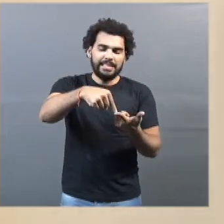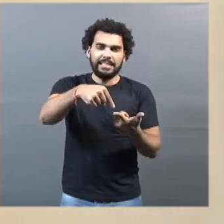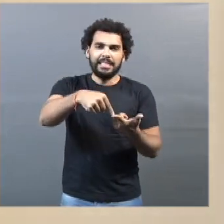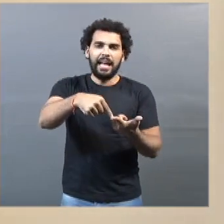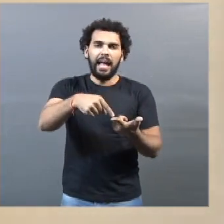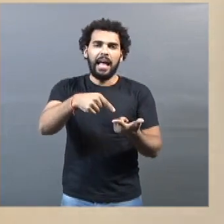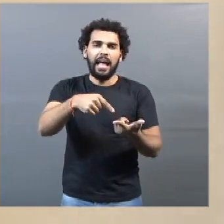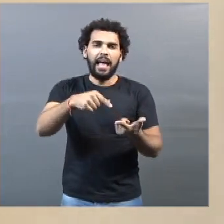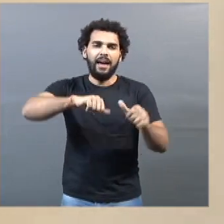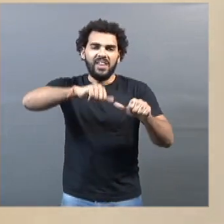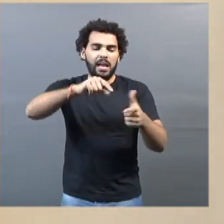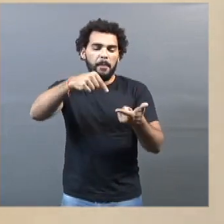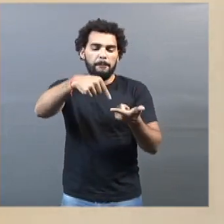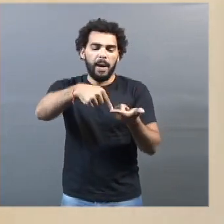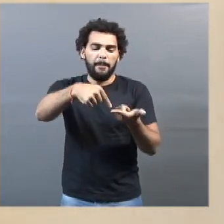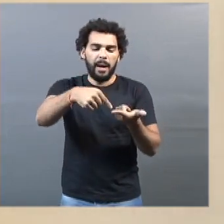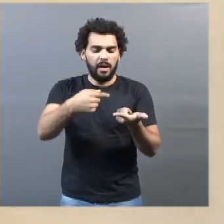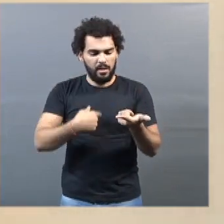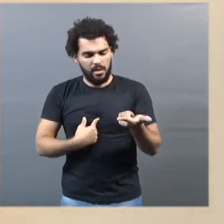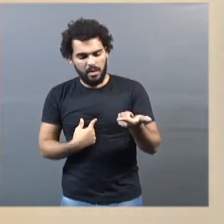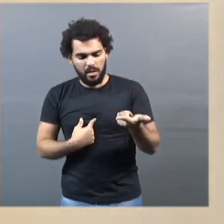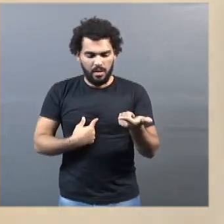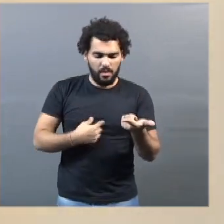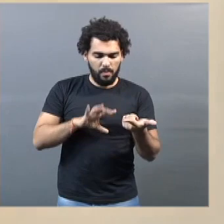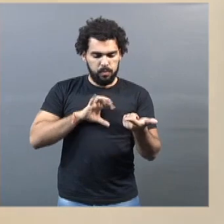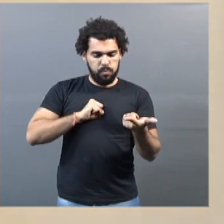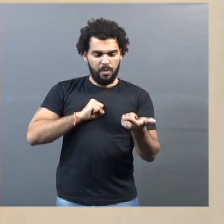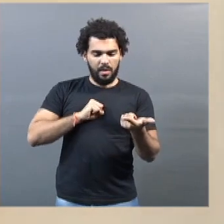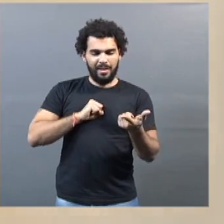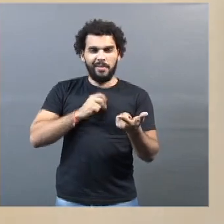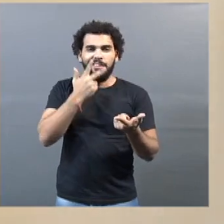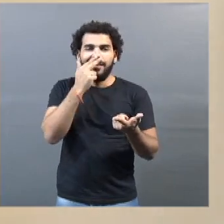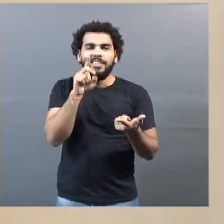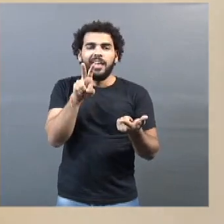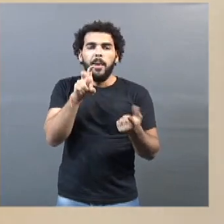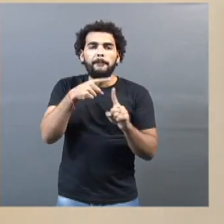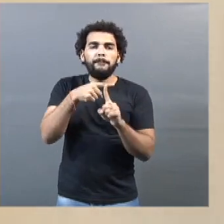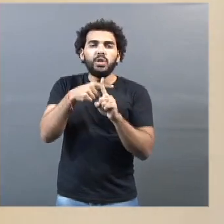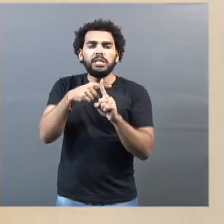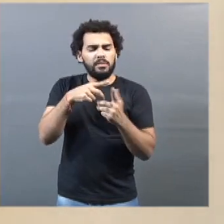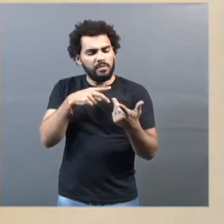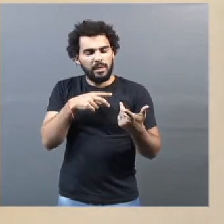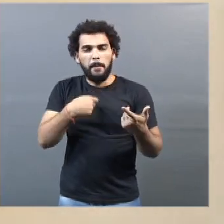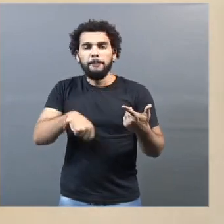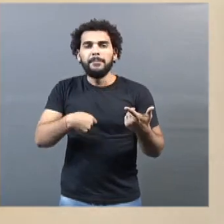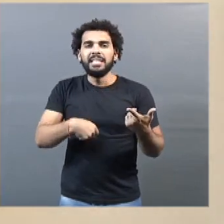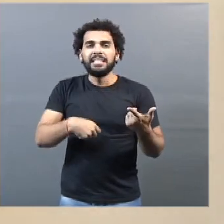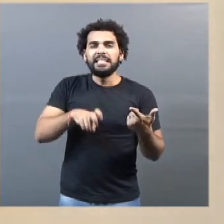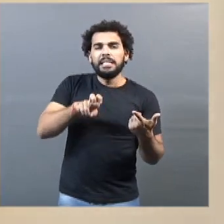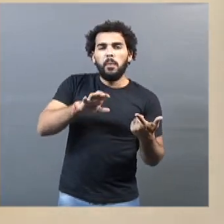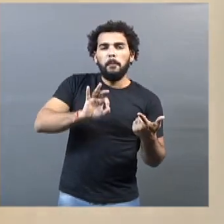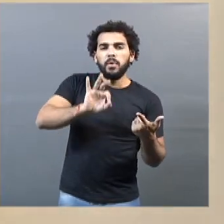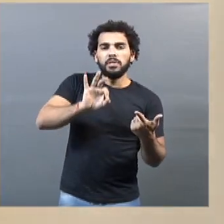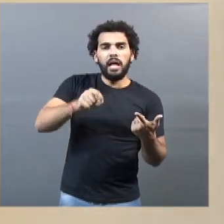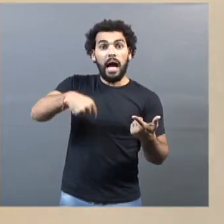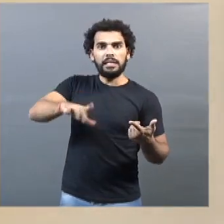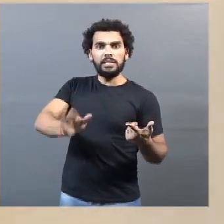em torno de 5%. Aqui está em torno de 20% ou mais.